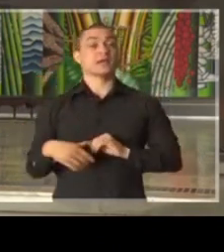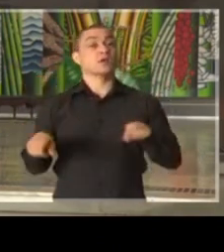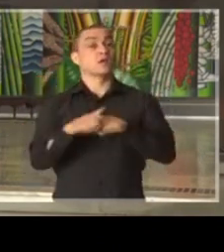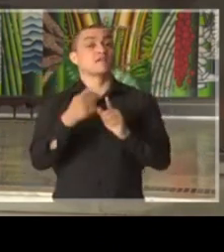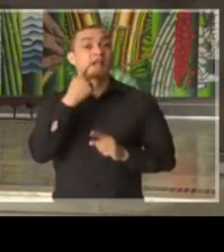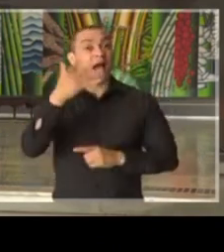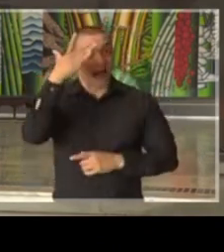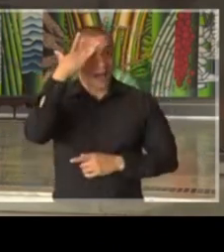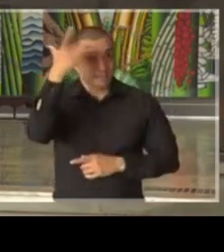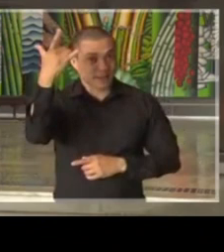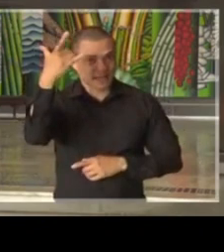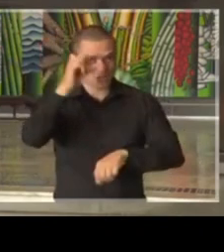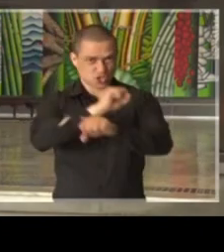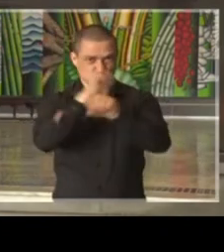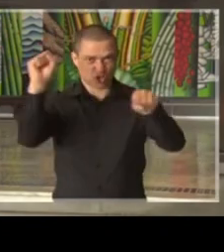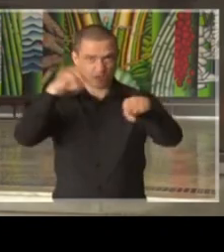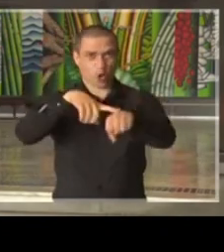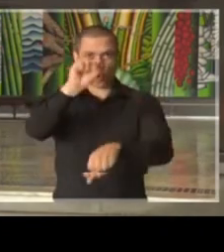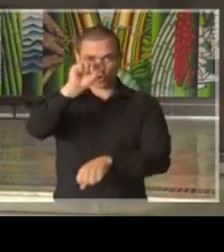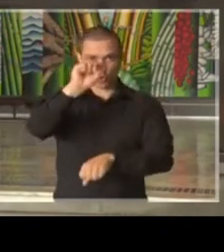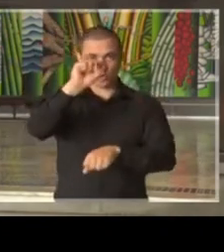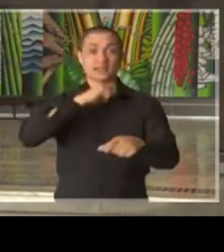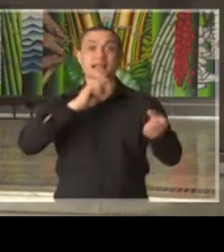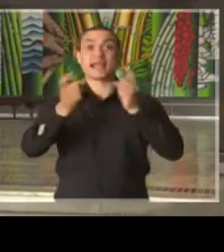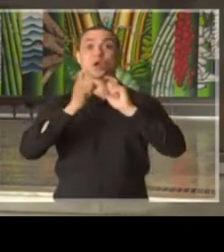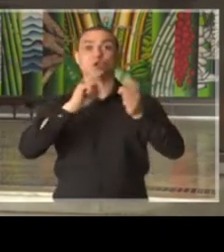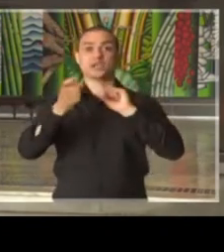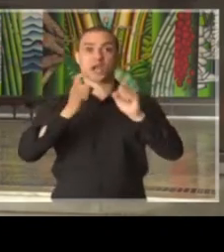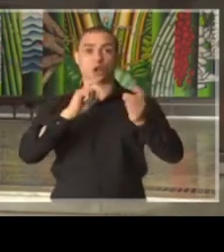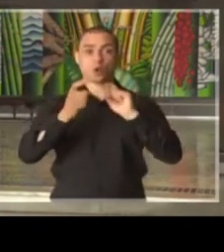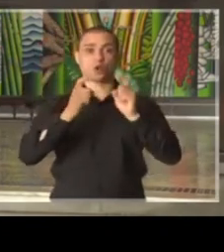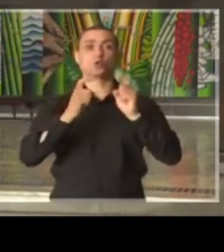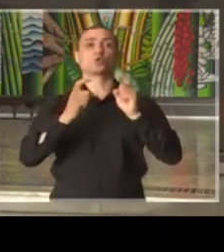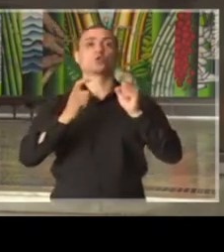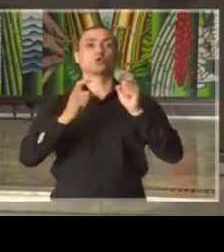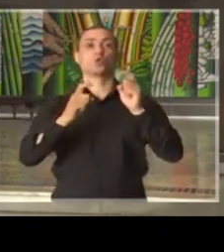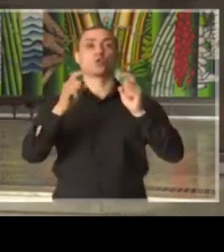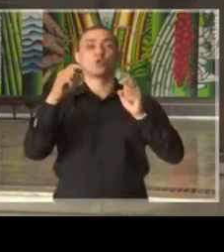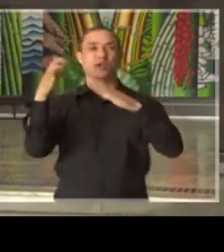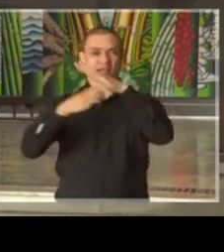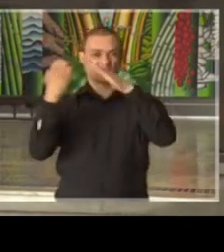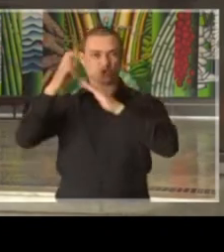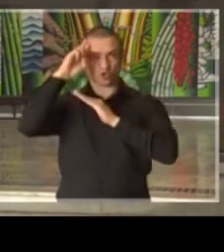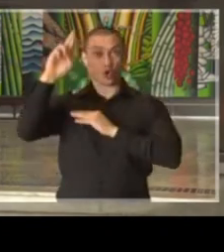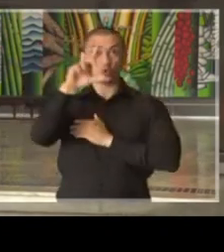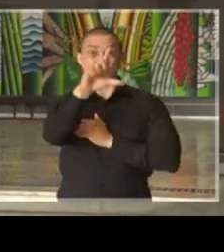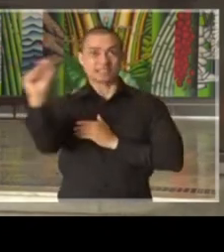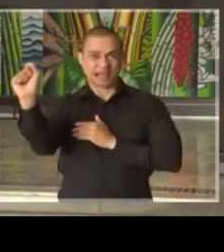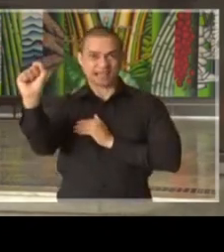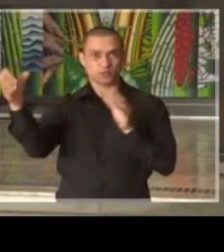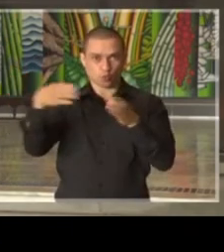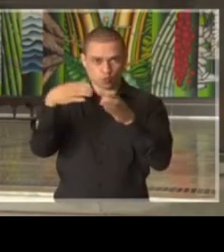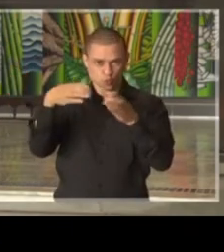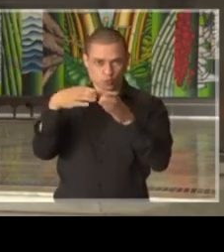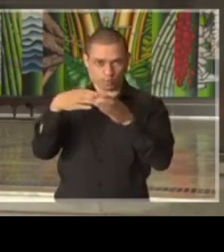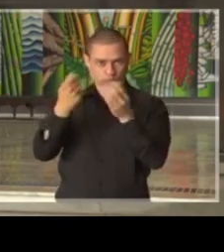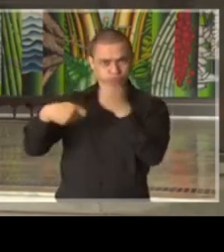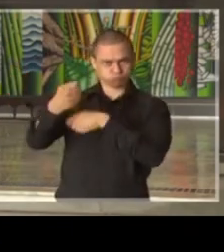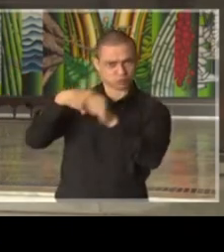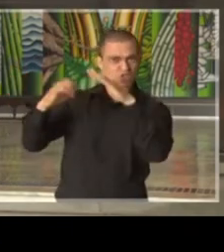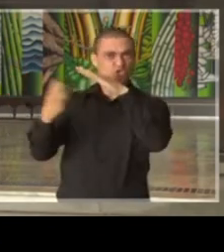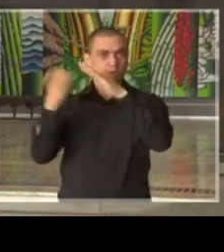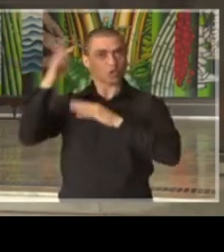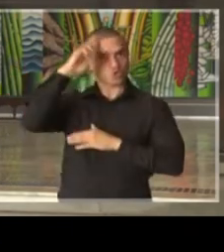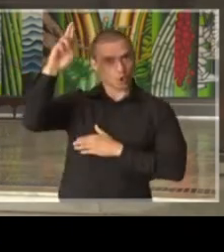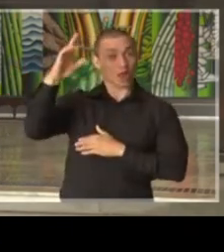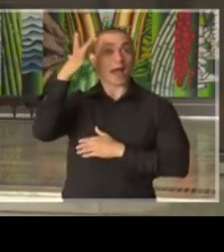que amanhã, às 8 horas da manhã, nós temos uma reunião virtual com 100 empresários que fazem parte do Comitê Executivo Empresarial. Esse